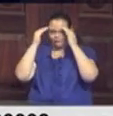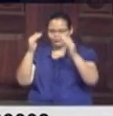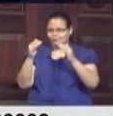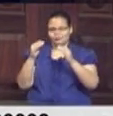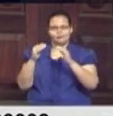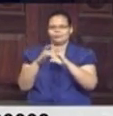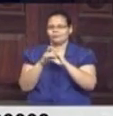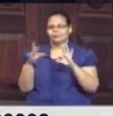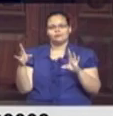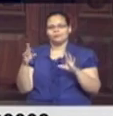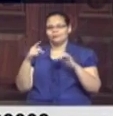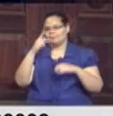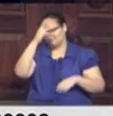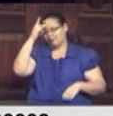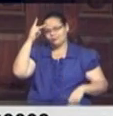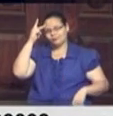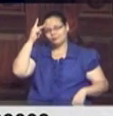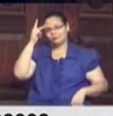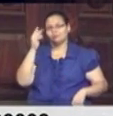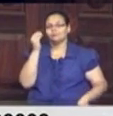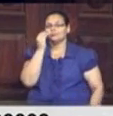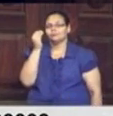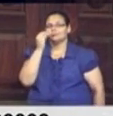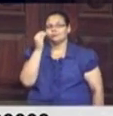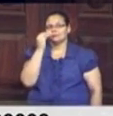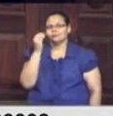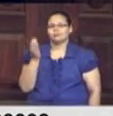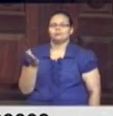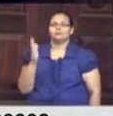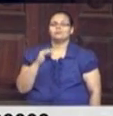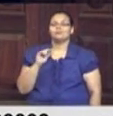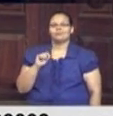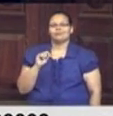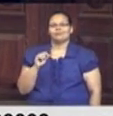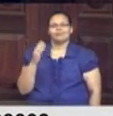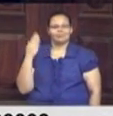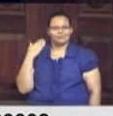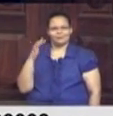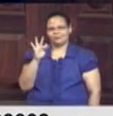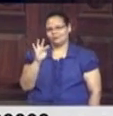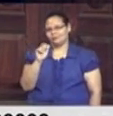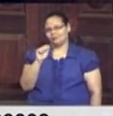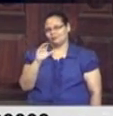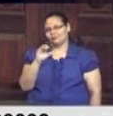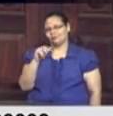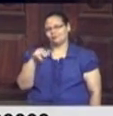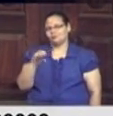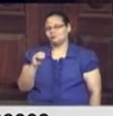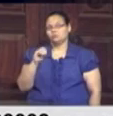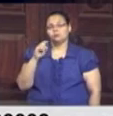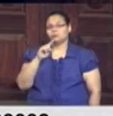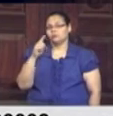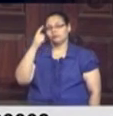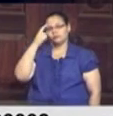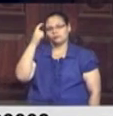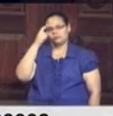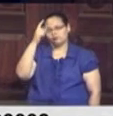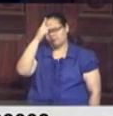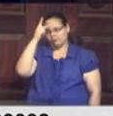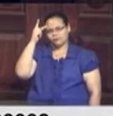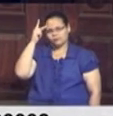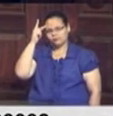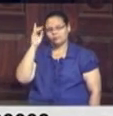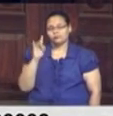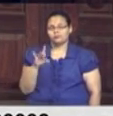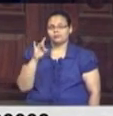democracia, por pessoas que tentam trazer, de alguma forma, o fascismo de volta e não pensam nas pessoas, mas